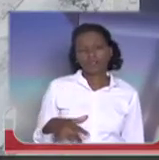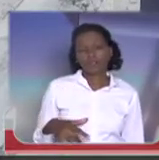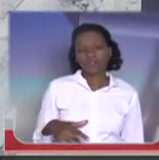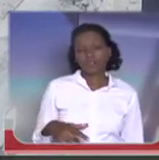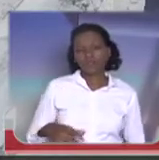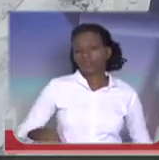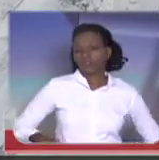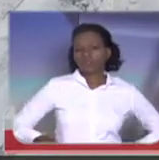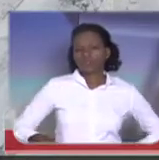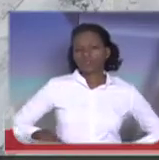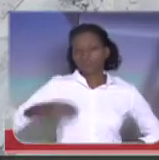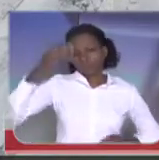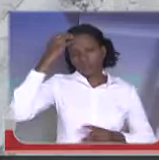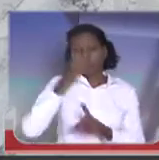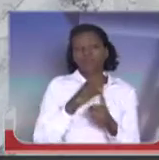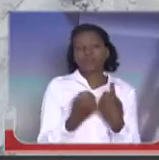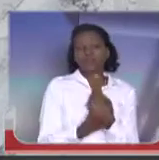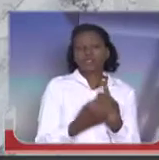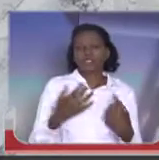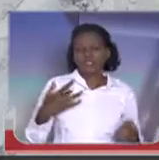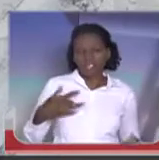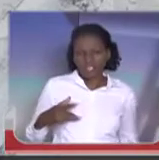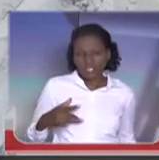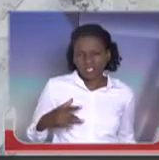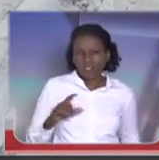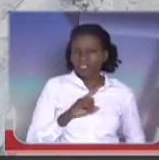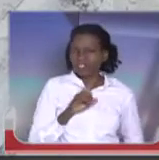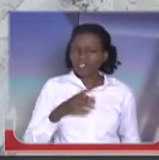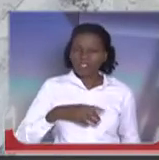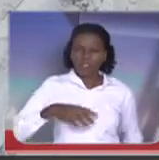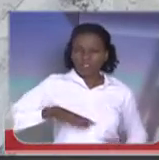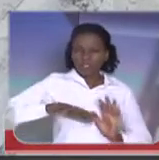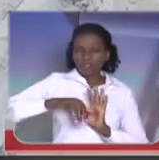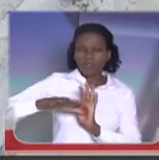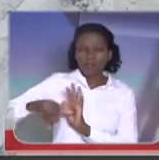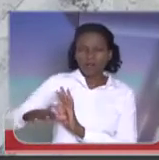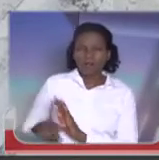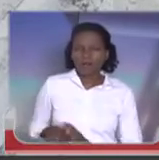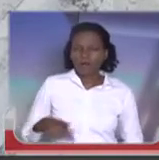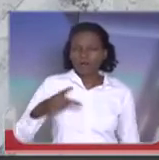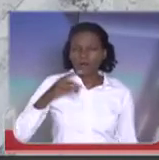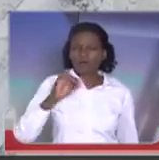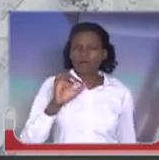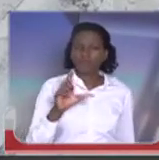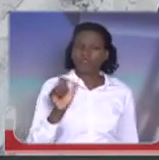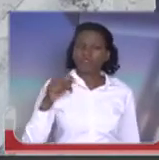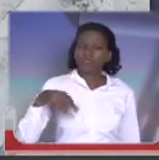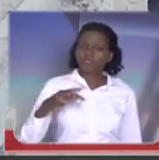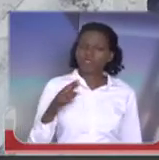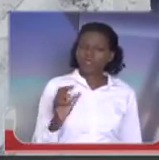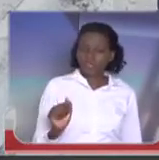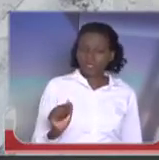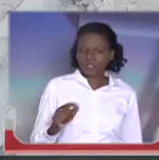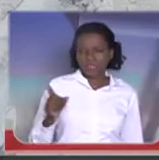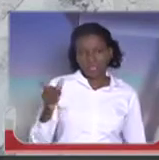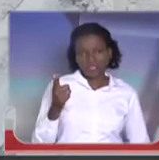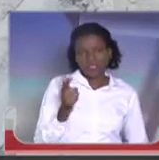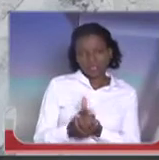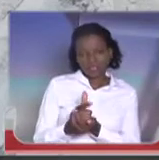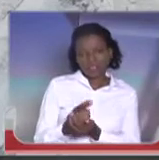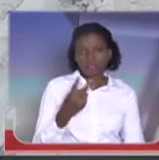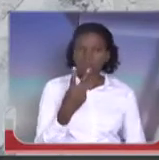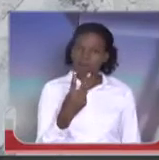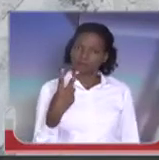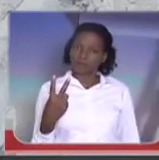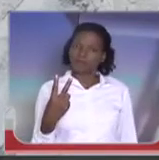sociedade. Tadinho nada. É bandido. Pilantra. Esse pilantra, para vocês terem ideia, estava armado com um revólver 22.